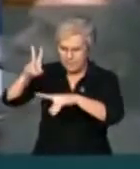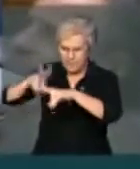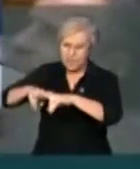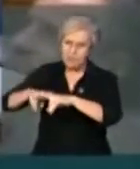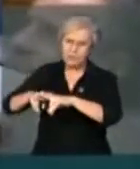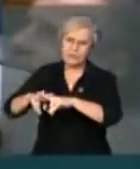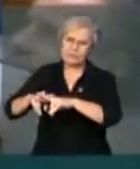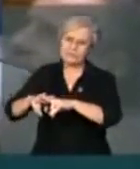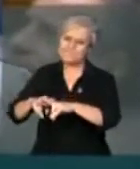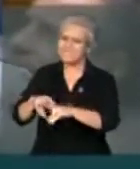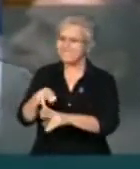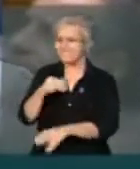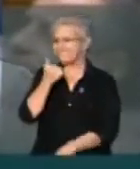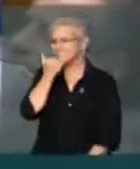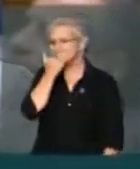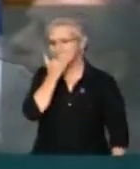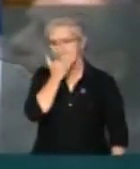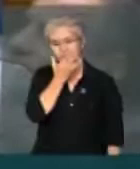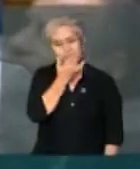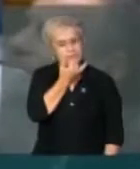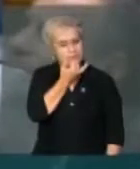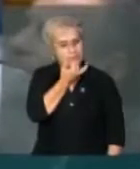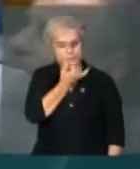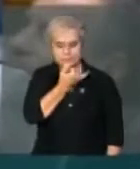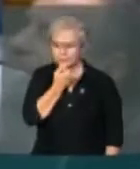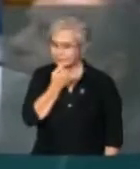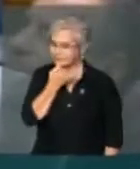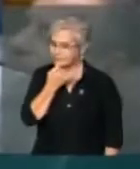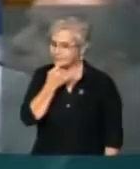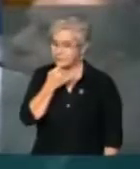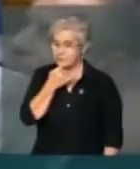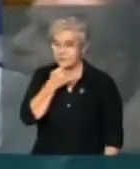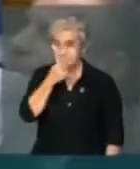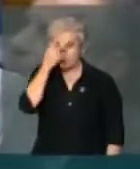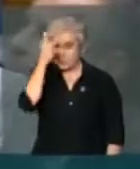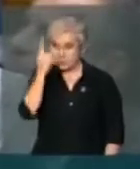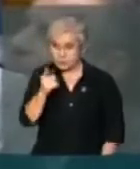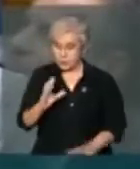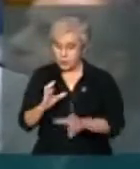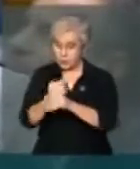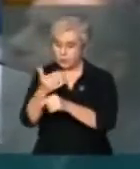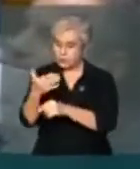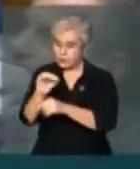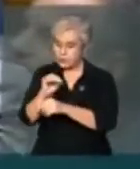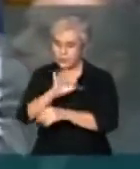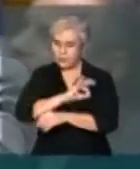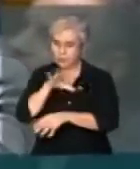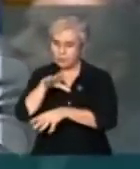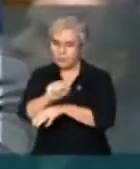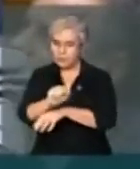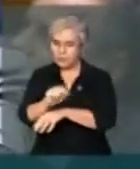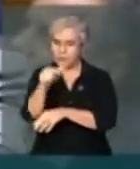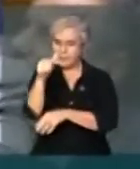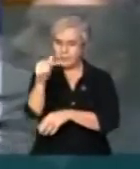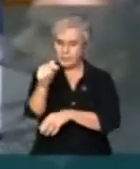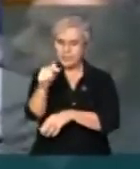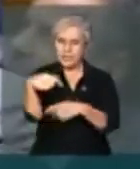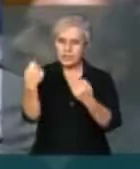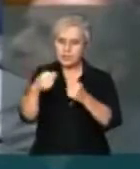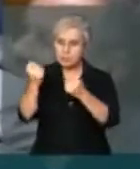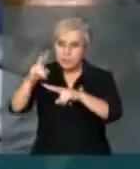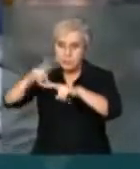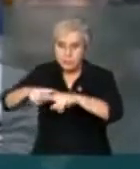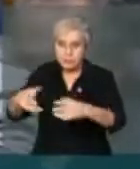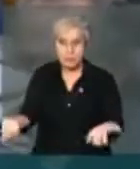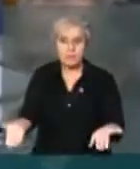triste e lamentável. Essa pessoa não sabe que de cada 10 que a polícia prende, 7 deveriam estar na